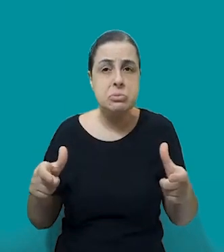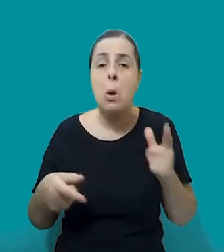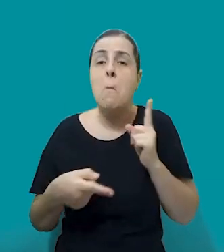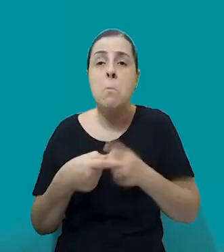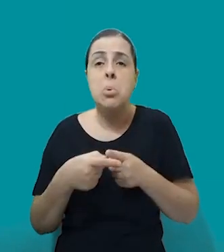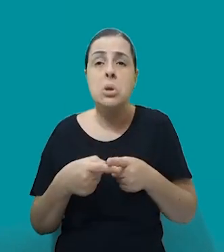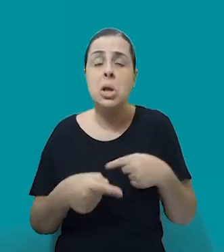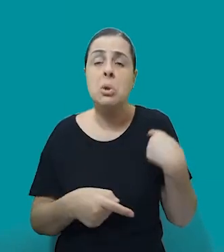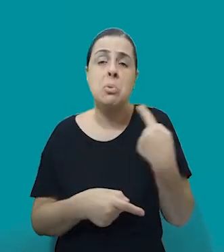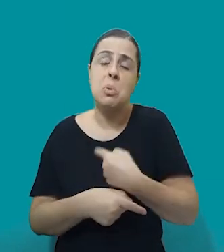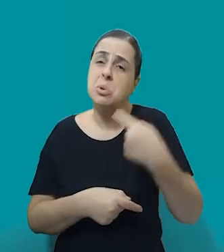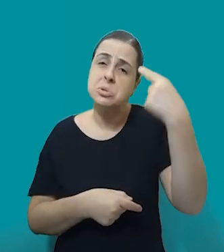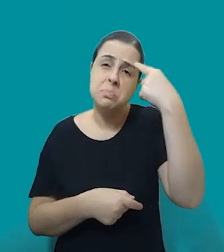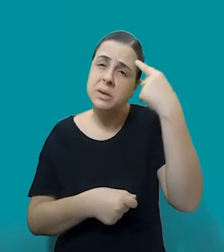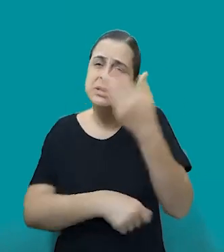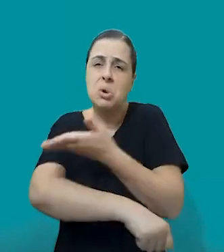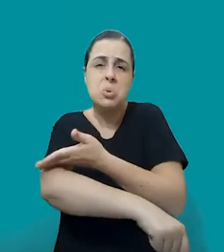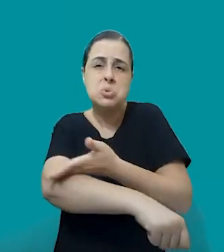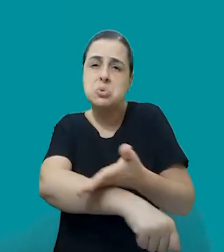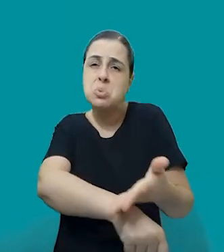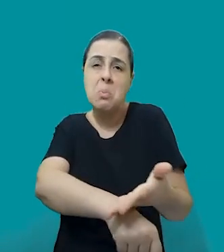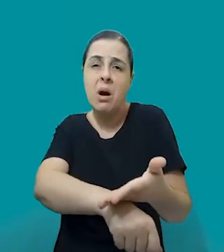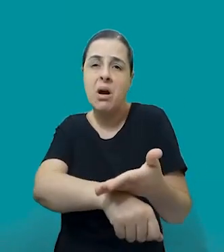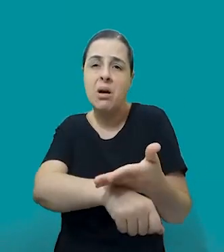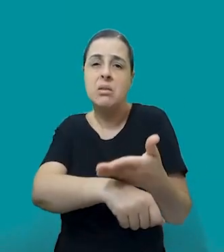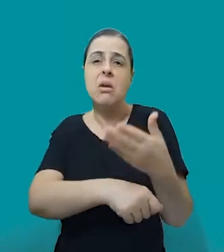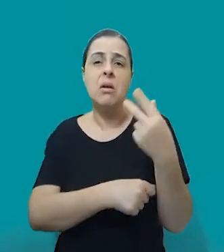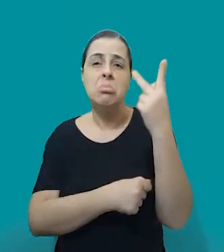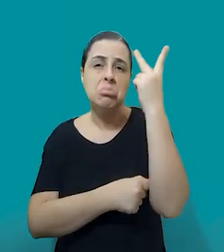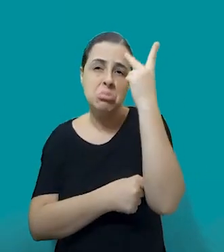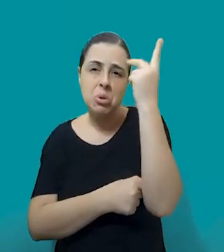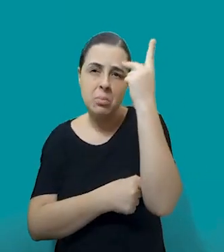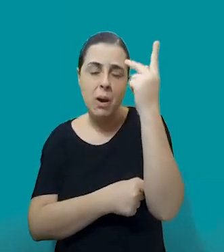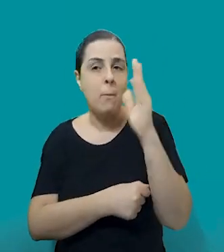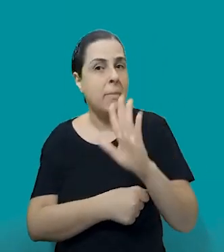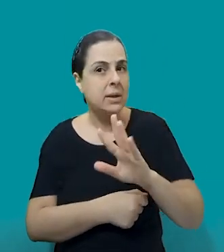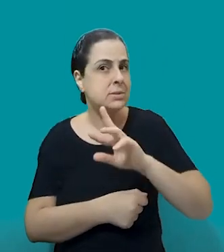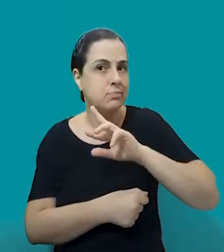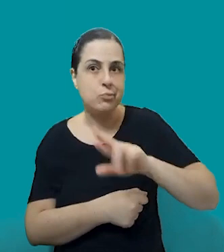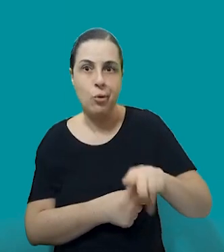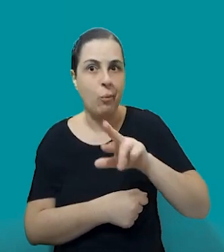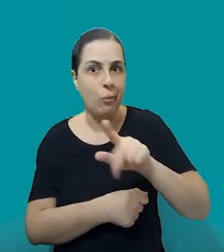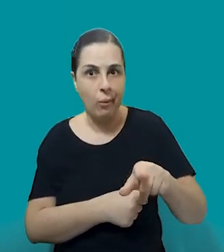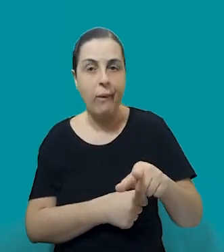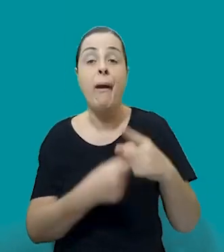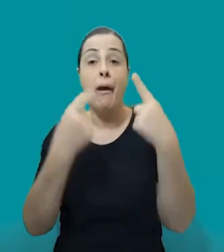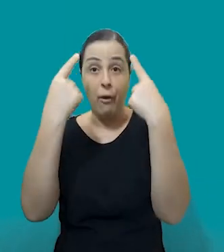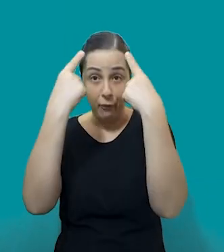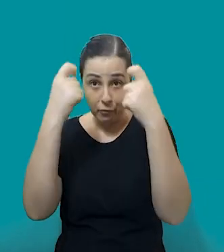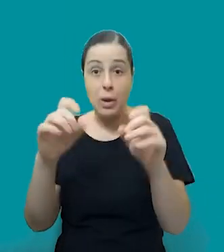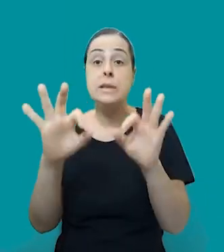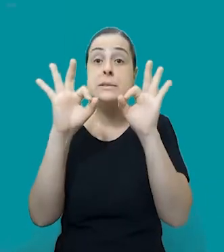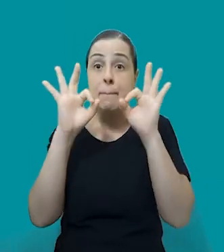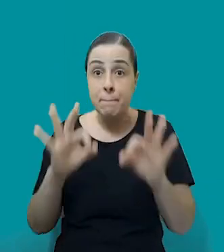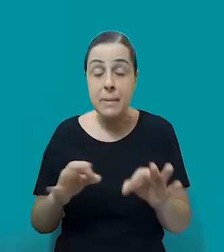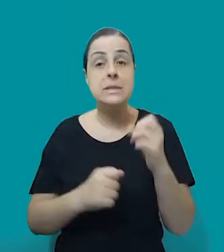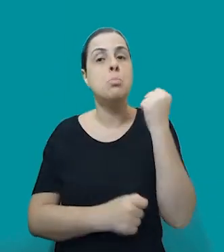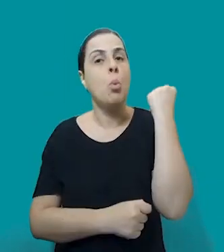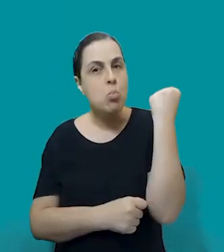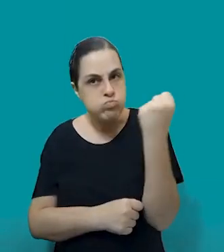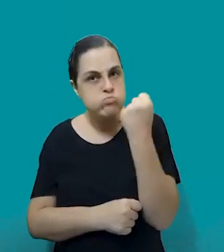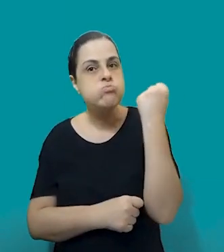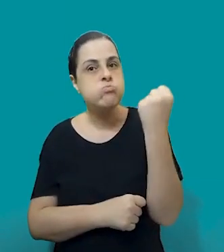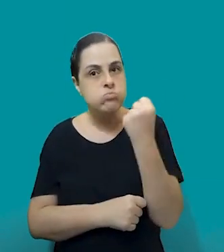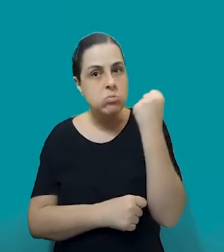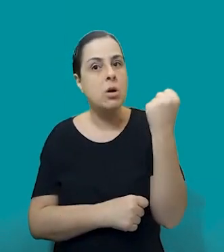uma série de atitudes, uma série de coisas cotidianas que não são normais, né? Que são violências, são graves e que elas